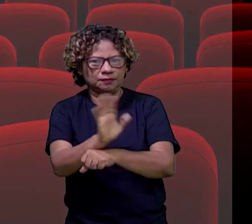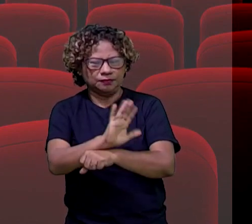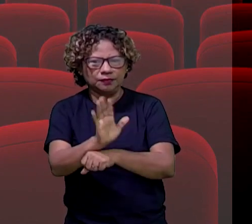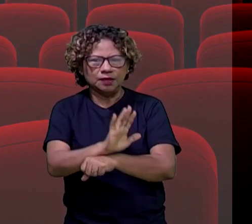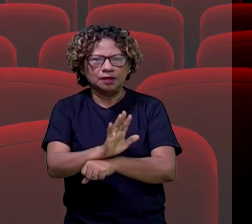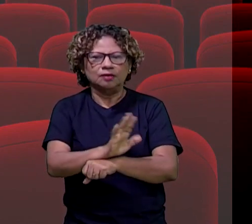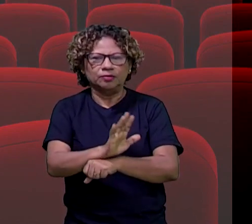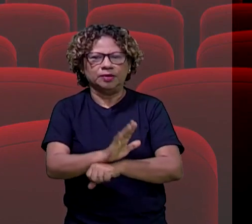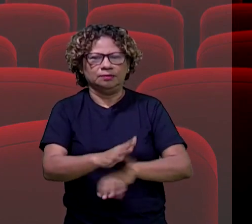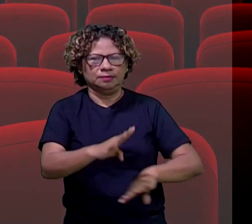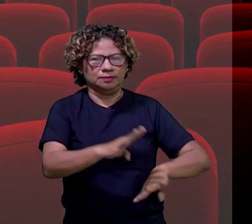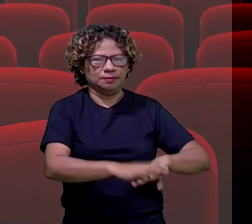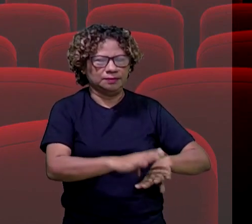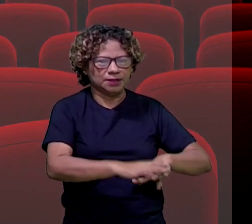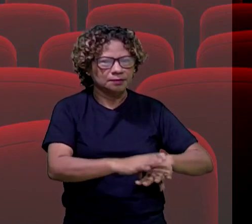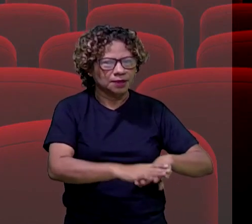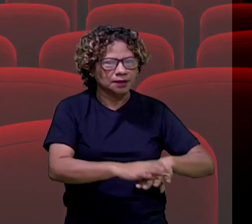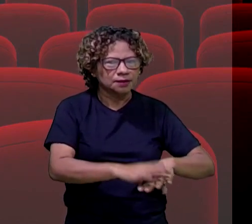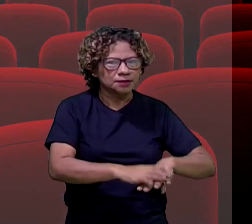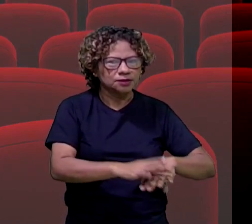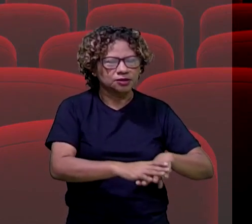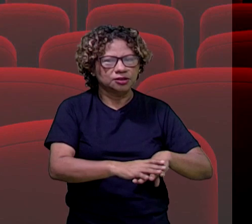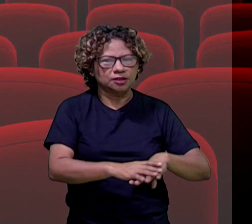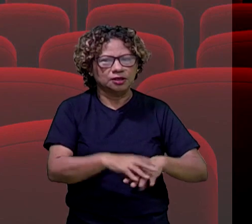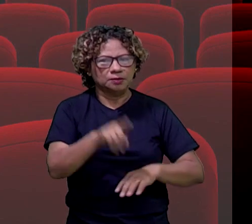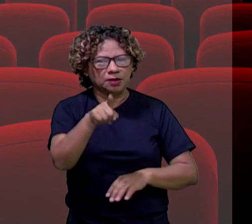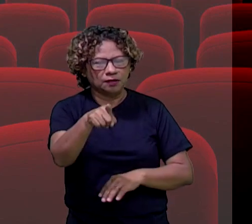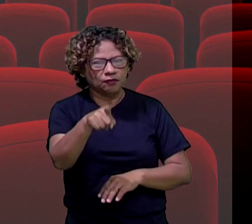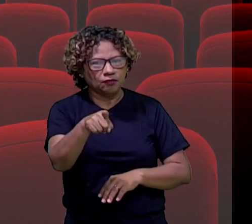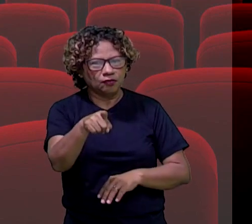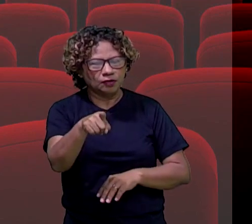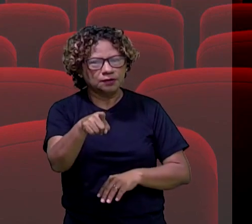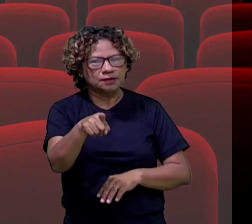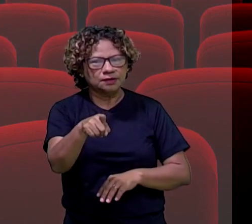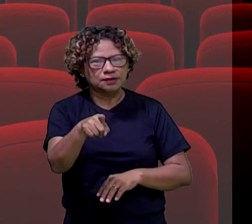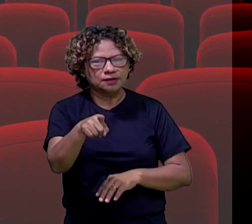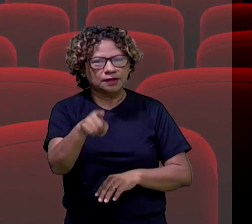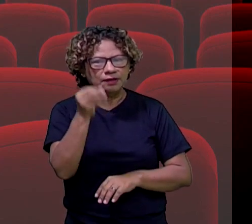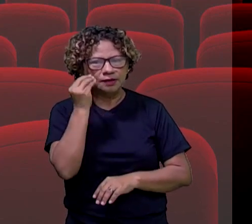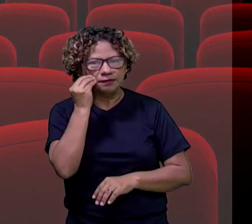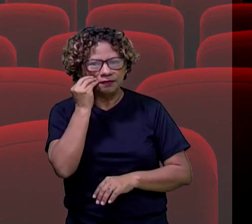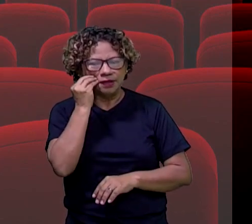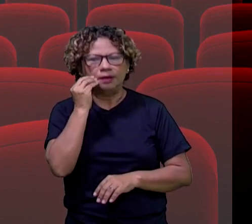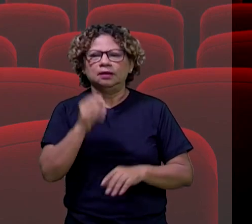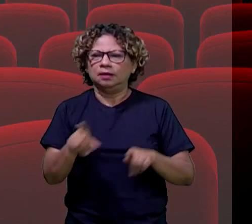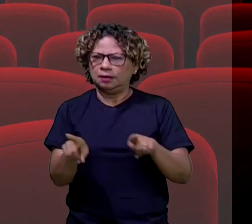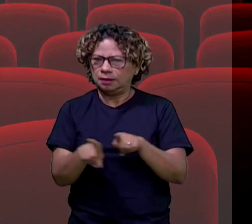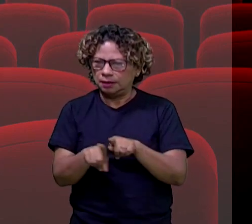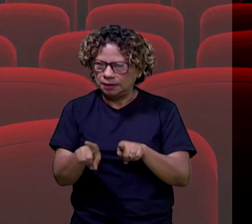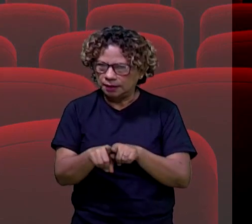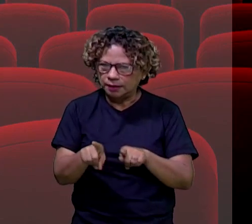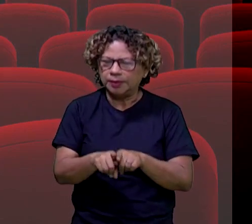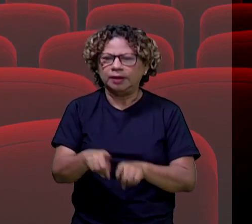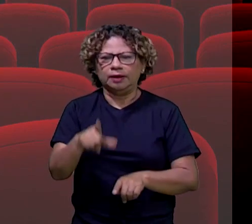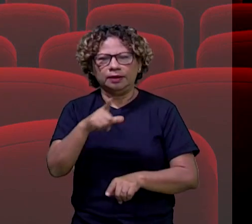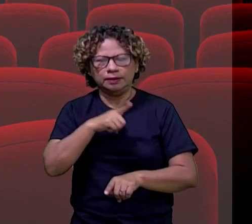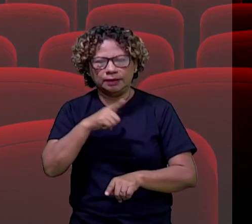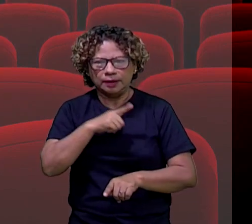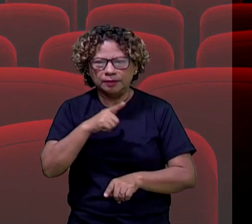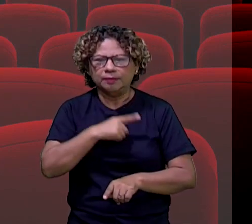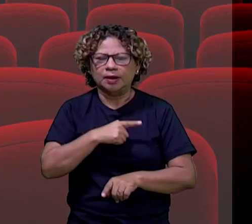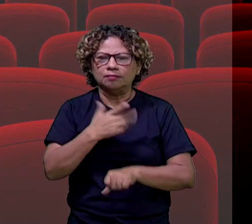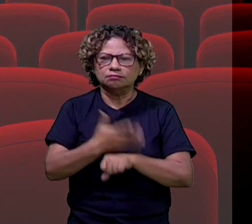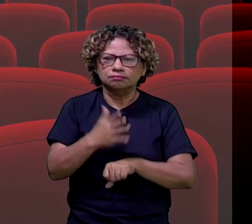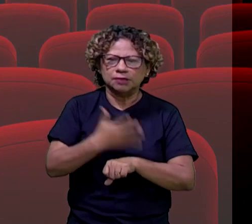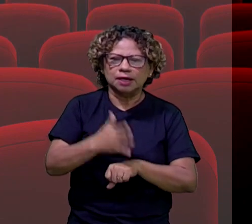não é? Então, fica aí a recomendação para vocês assistirem. E a gente tem também, olha só, mais desafios e agora eu